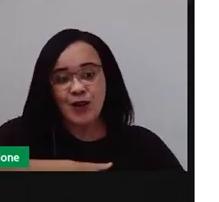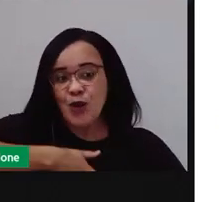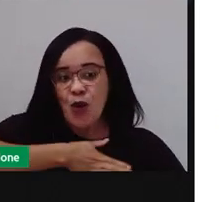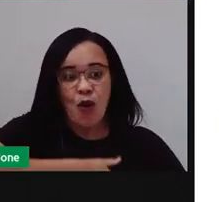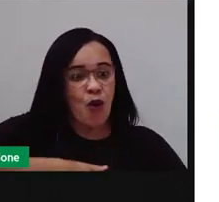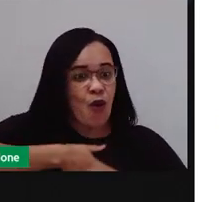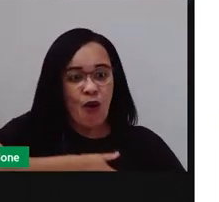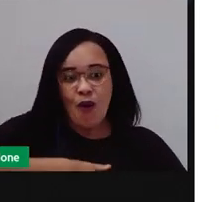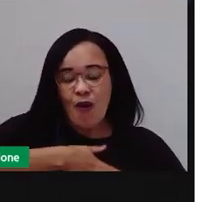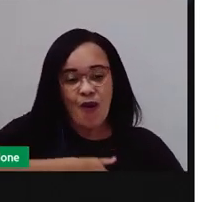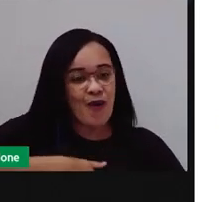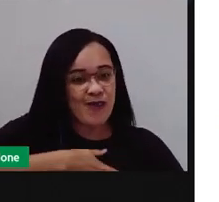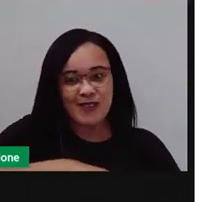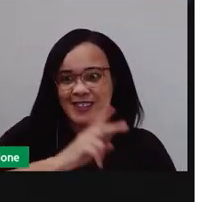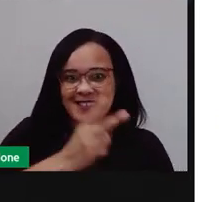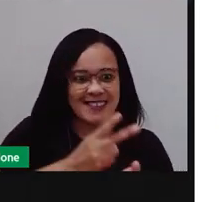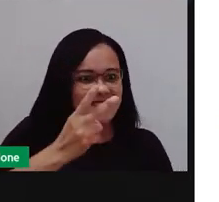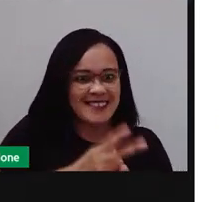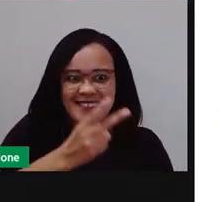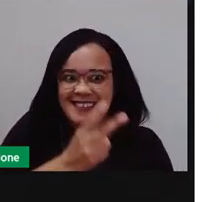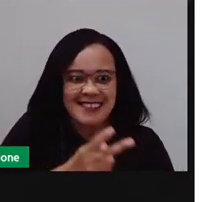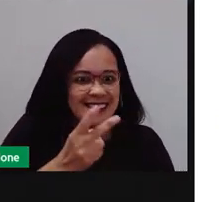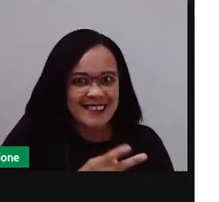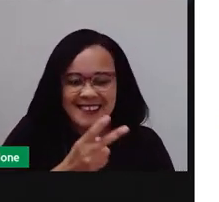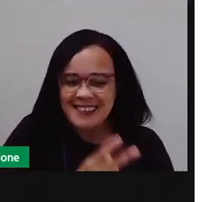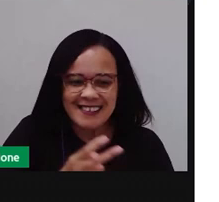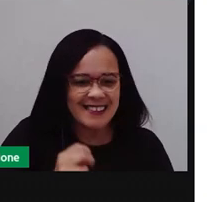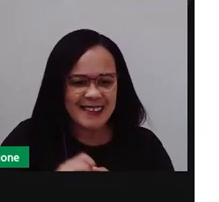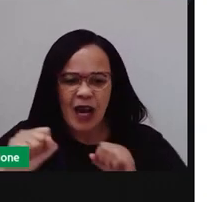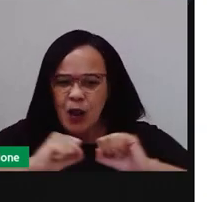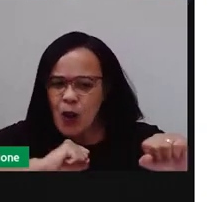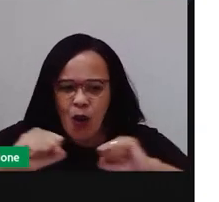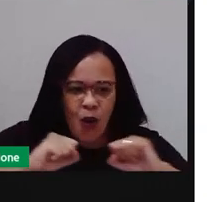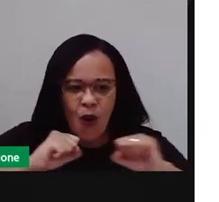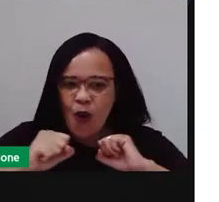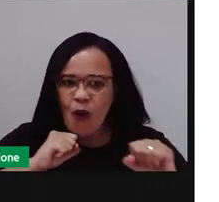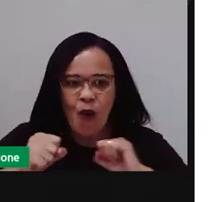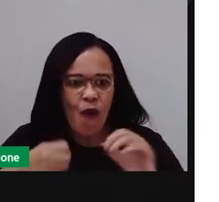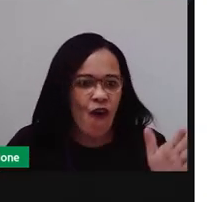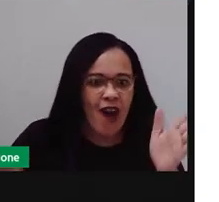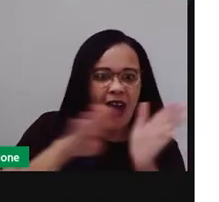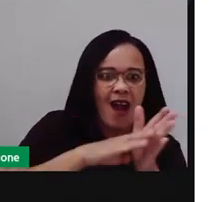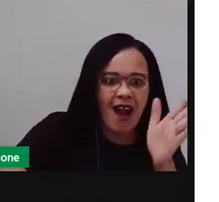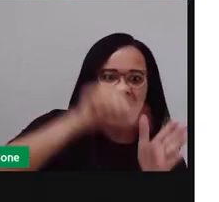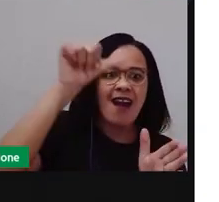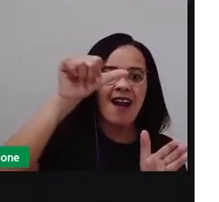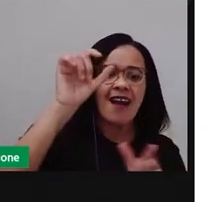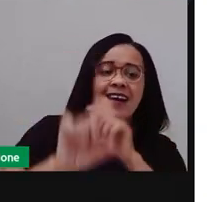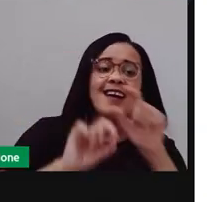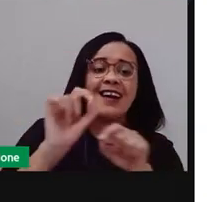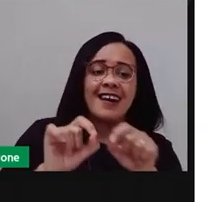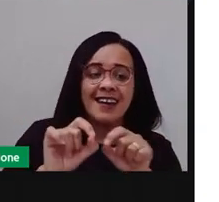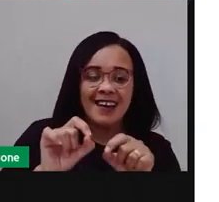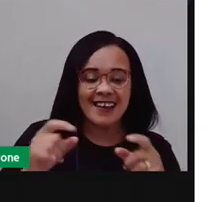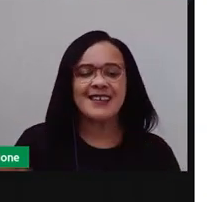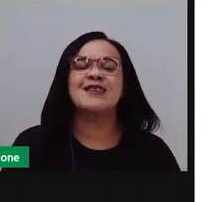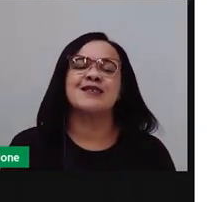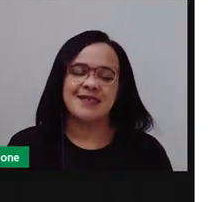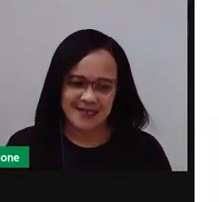né? As crianças ficam ali dentro de um saco e saem correndo para ver quem é que chega primeiro na